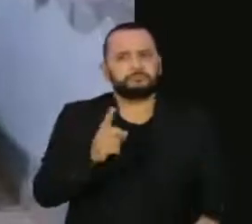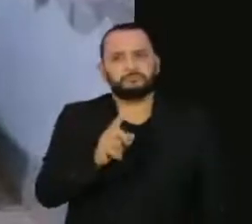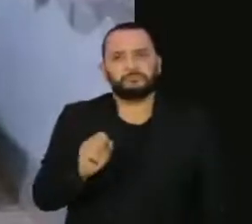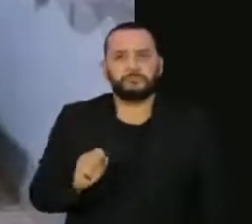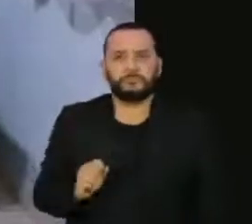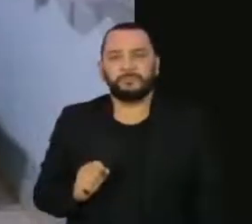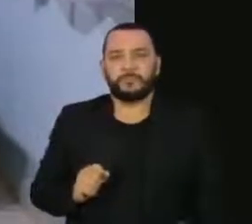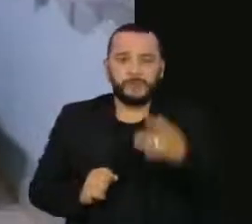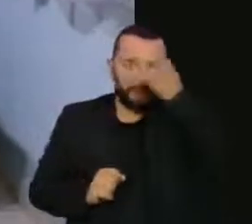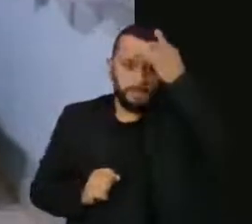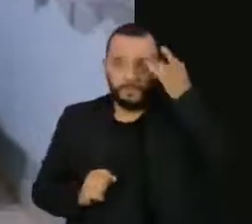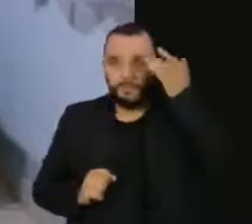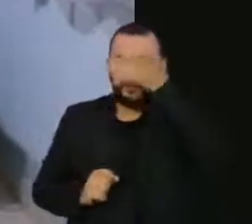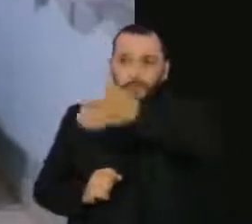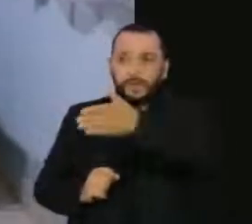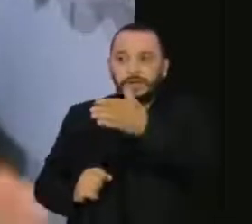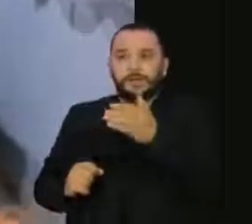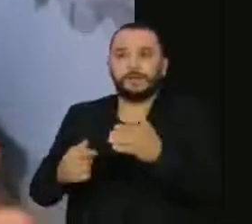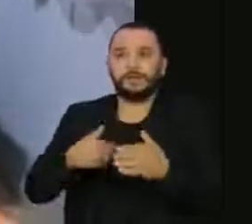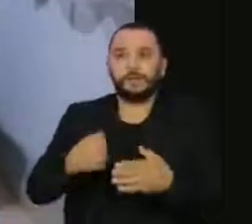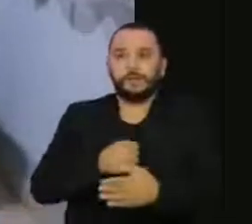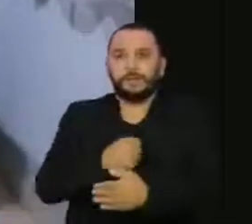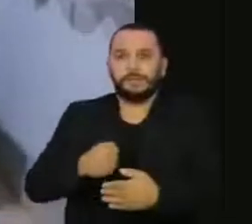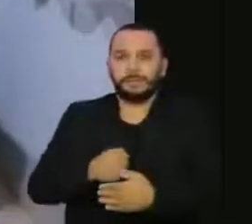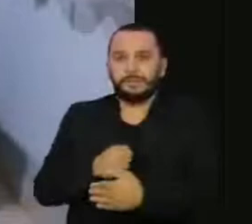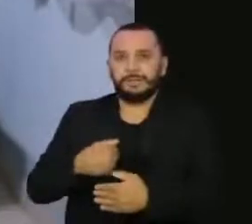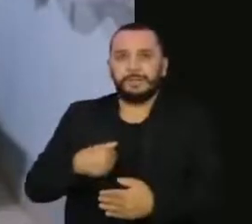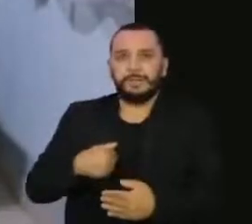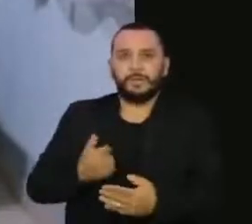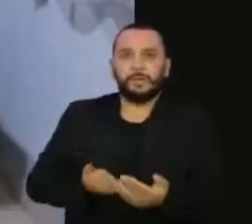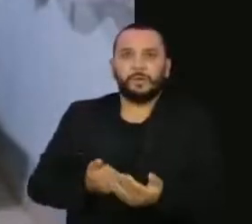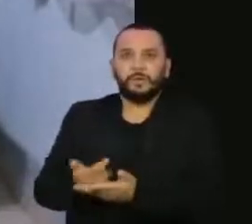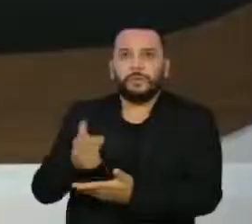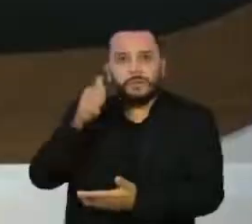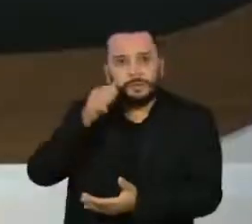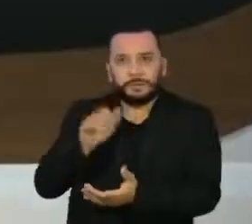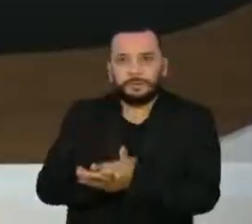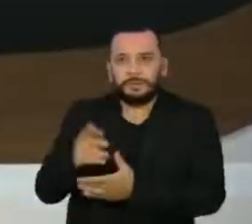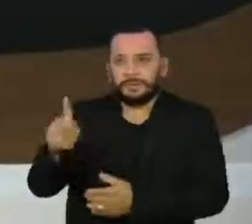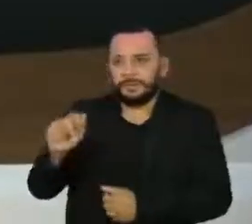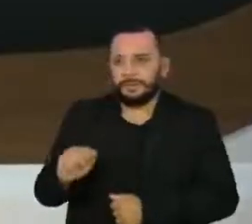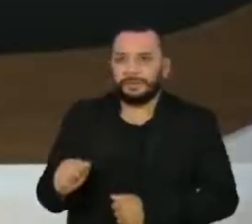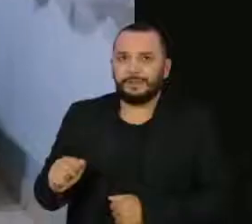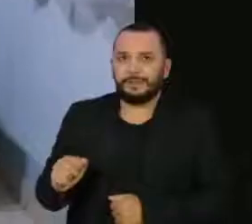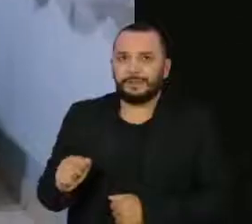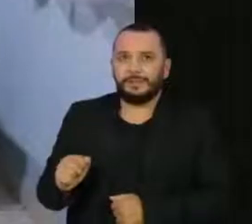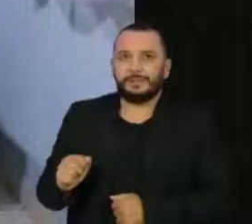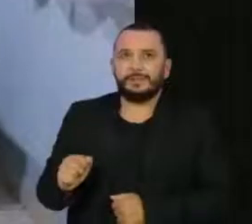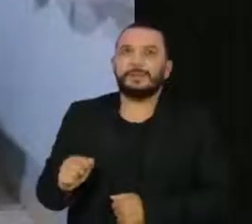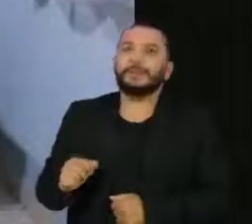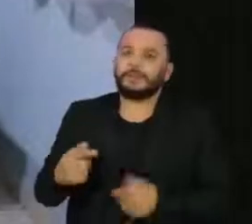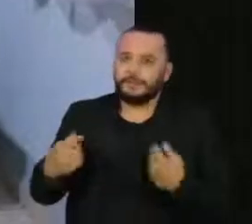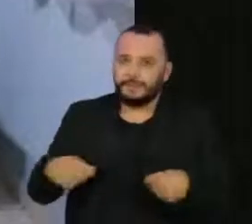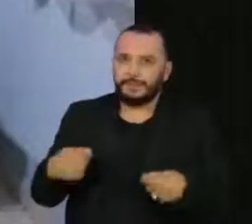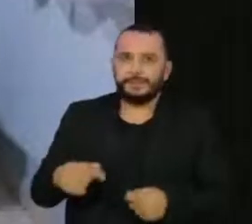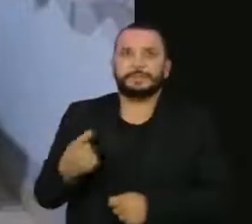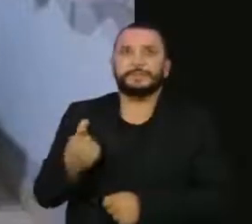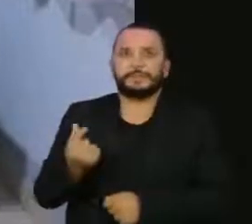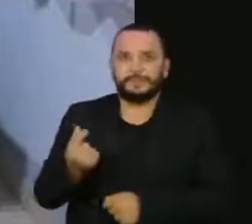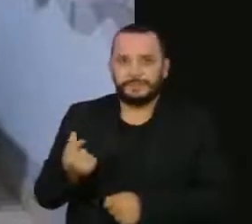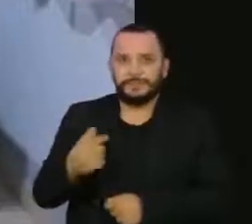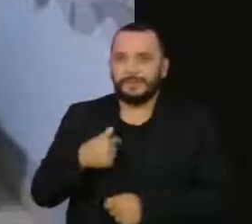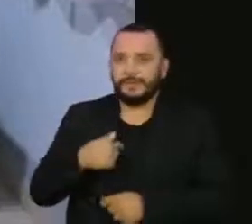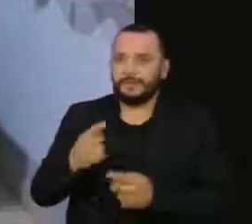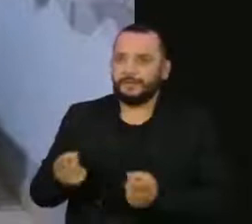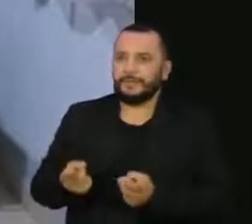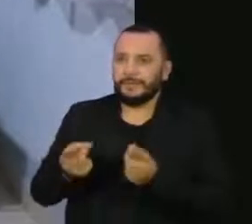lá na cozinha e comprou a cadeira da mulher dele. O que devia estar precisando de dinheiro, né, gente? E aí,